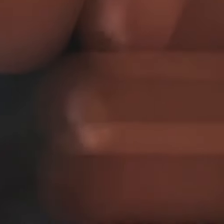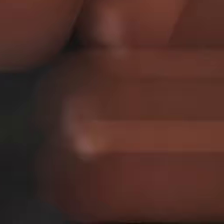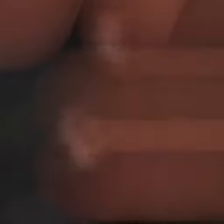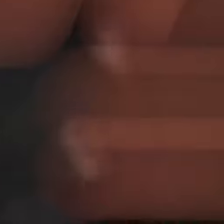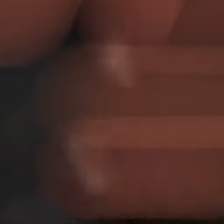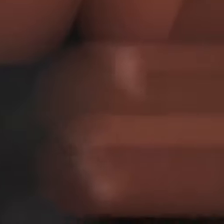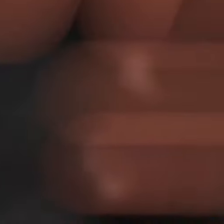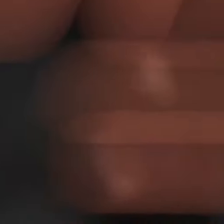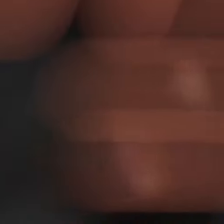Legenda Sônia